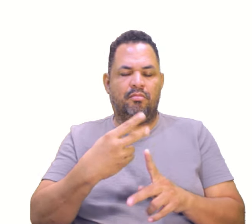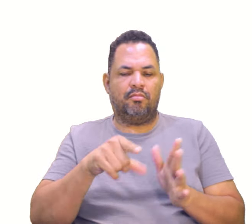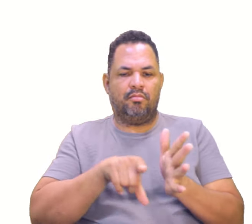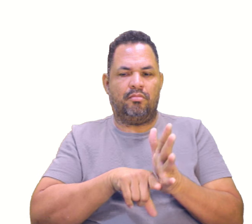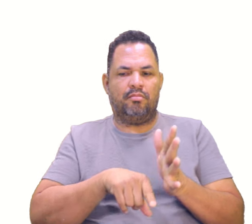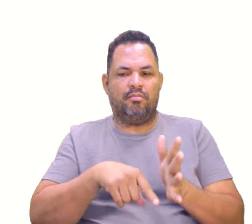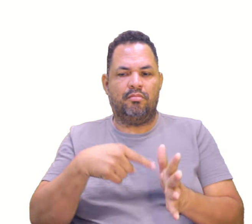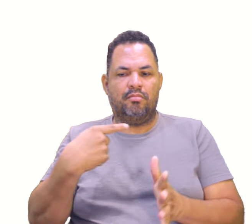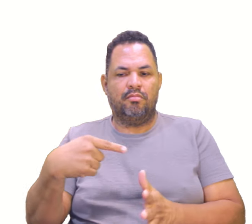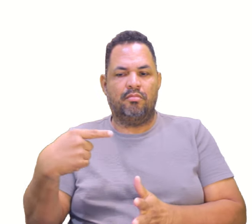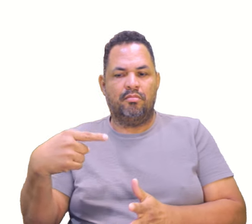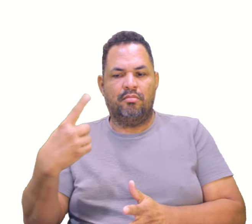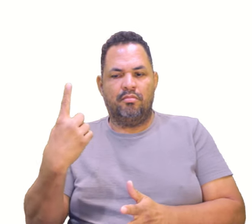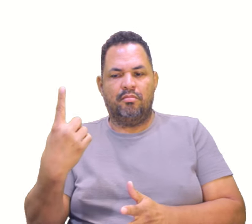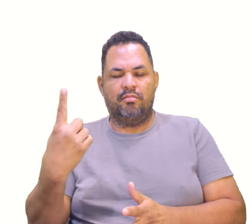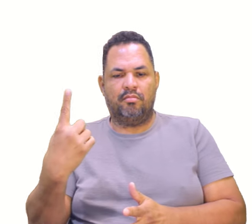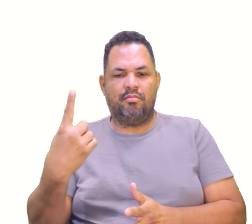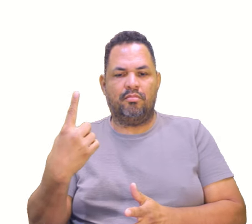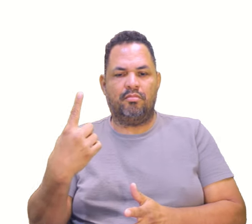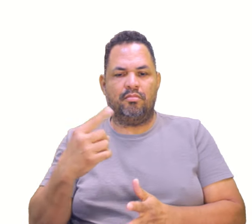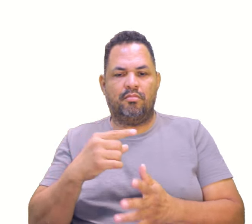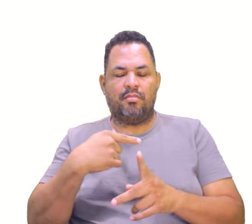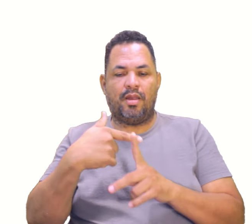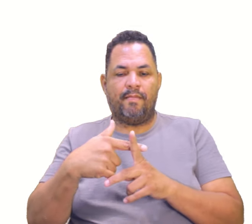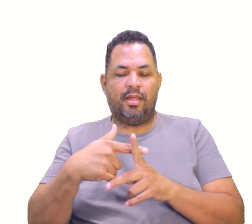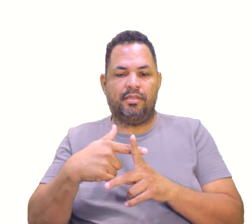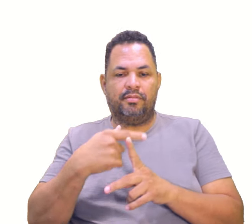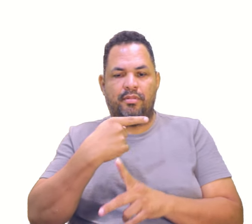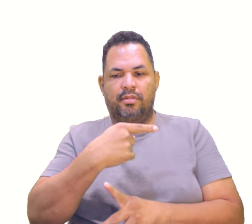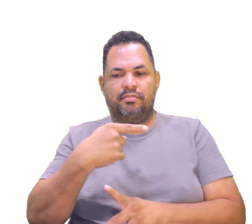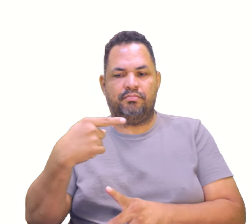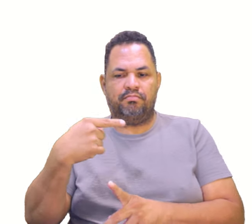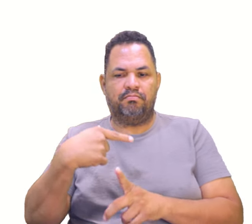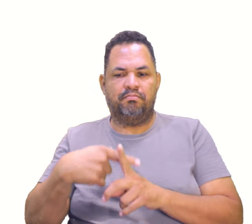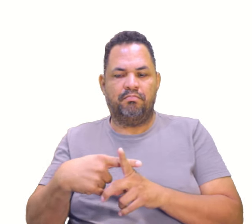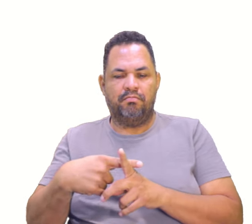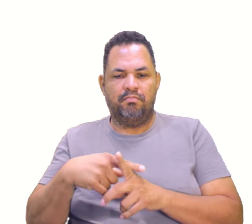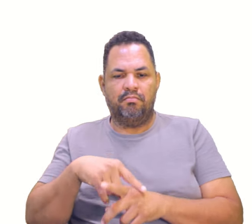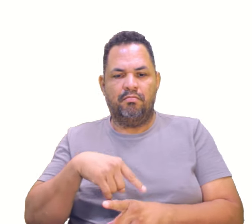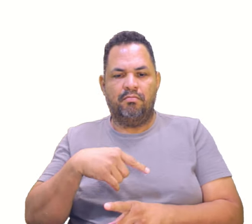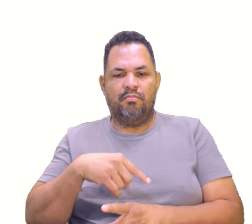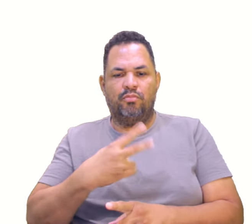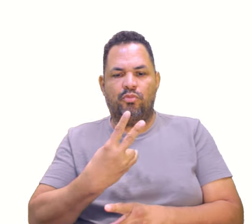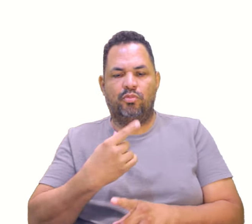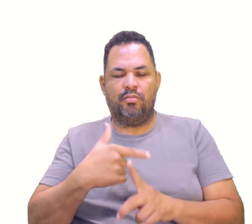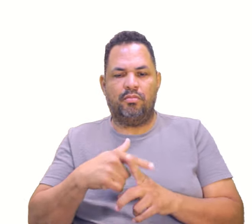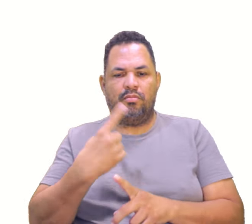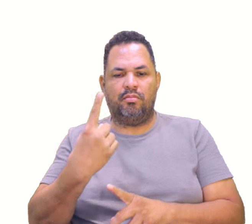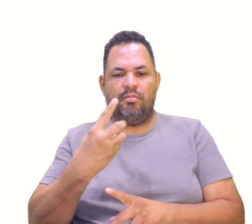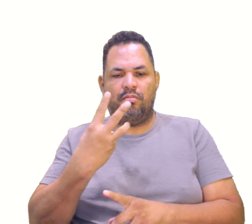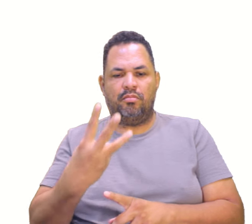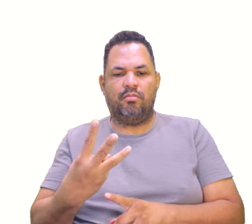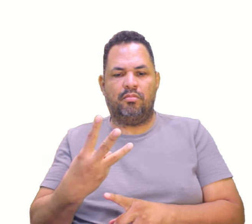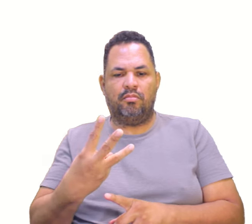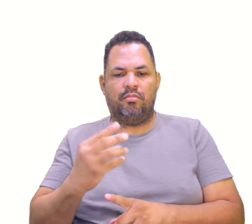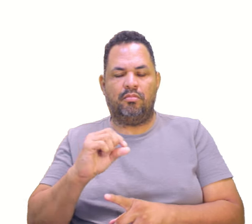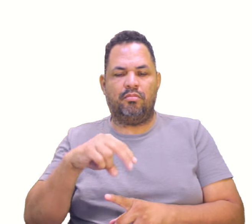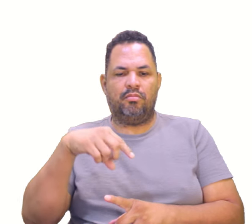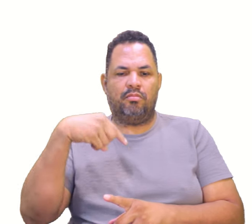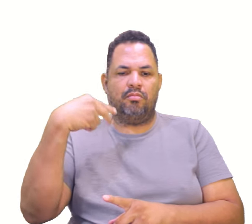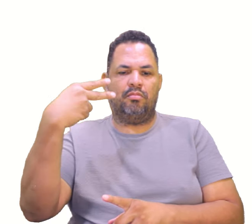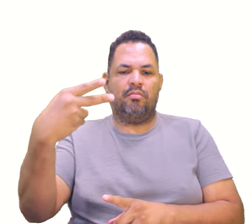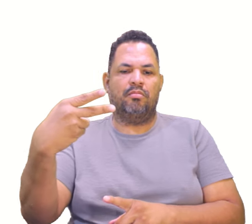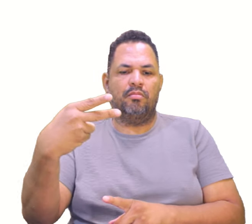menos menos 1. Menos menos 1 é menos por menos? Mais. Então na verdade é 2 mais 1. 3. mais 1? 3 ao